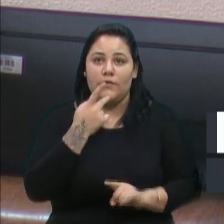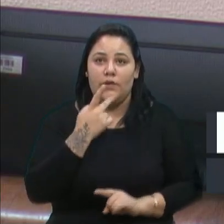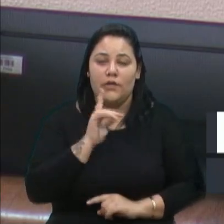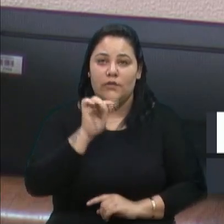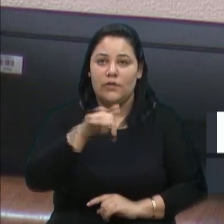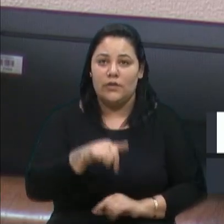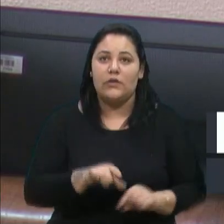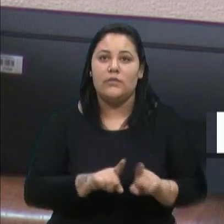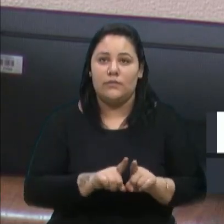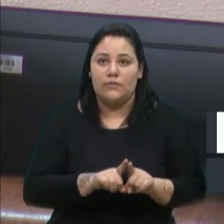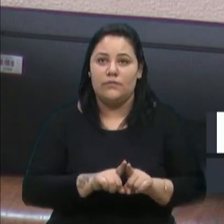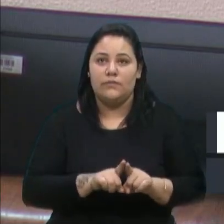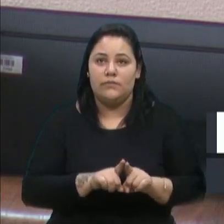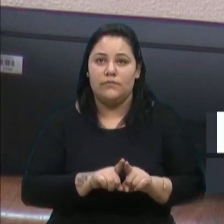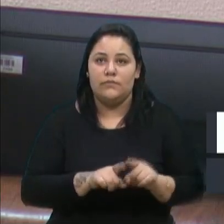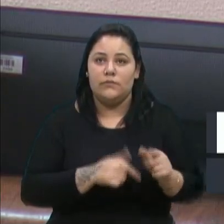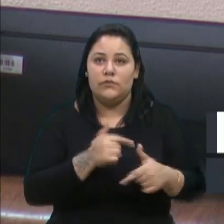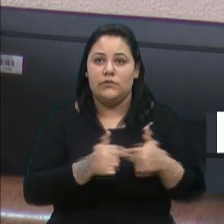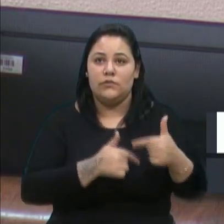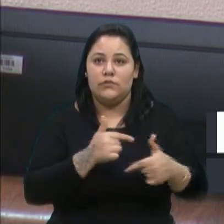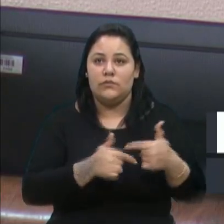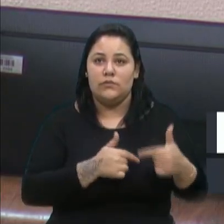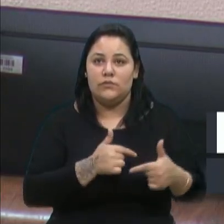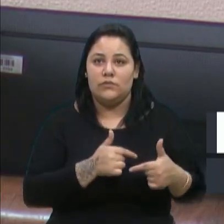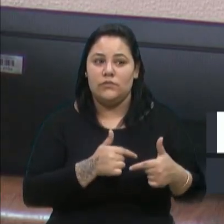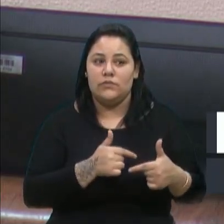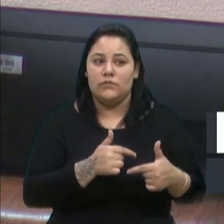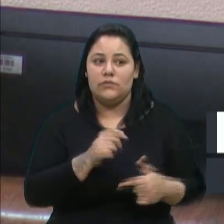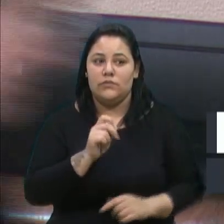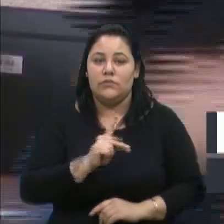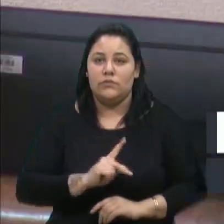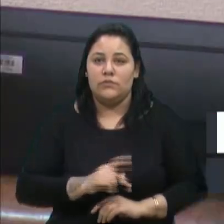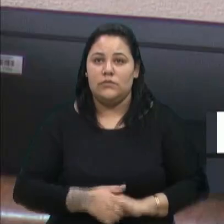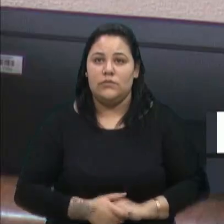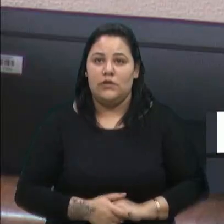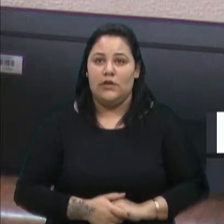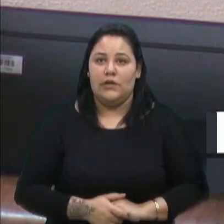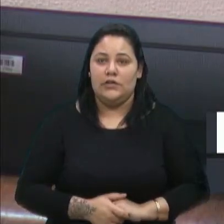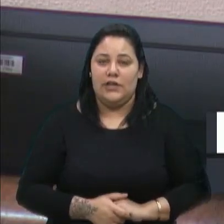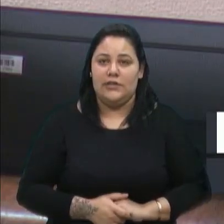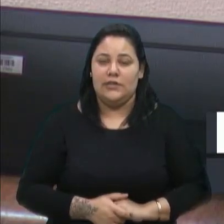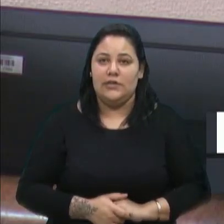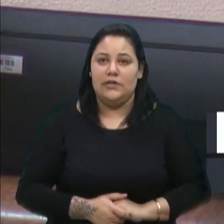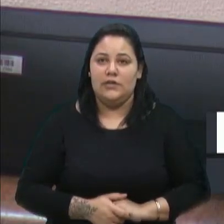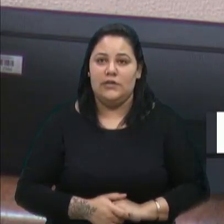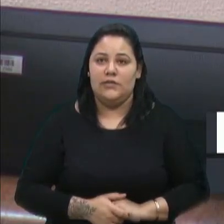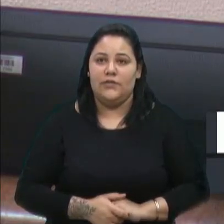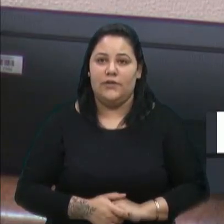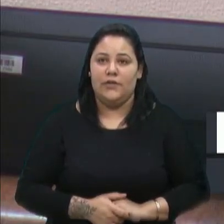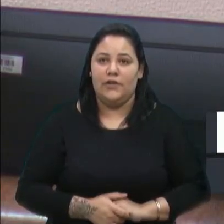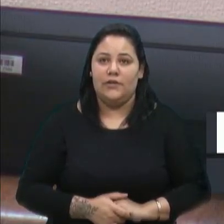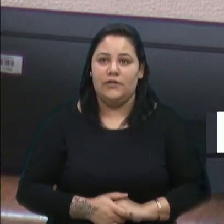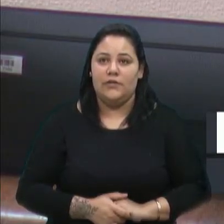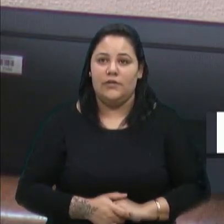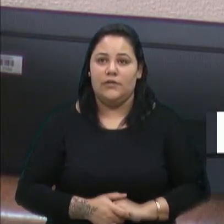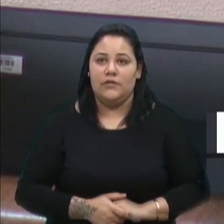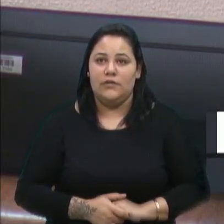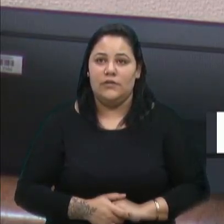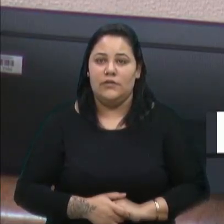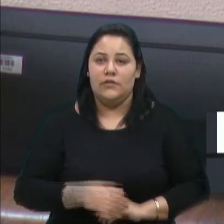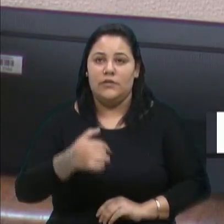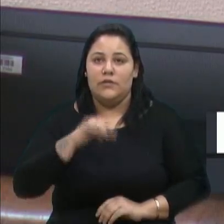que os servidores estão magoados. Não quero crer que nenhuma das duas coisas esteja acontecendo.